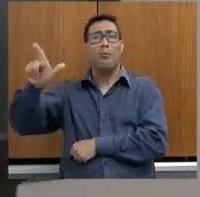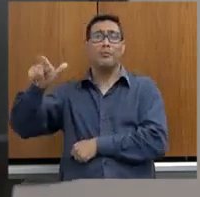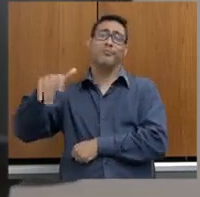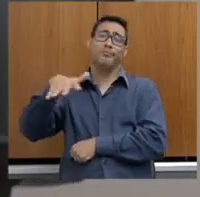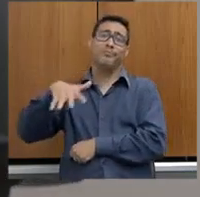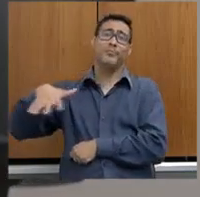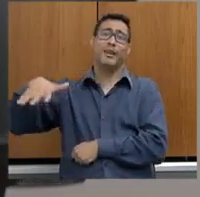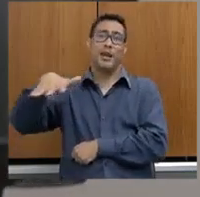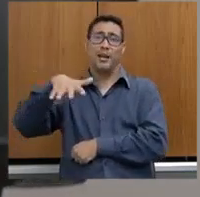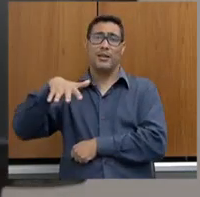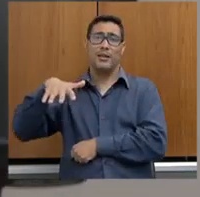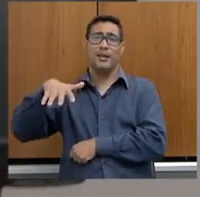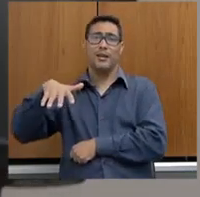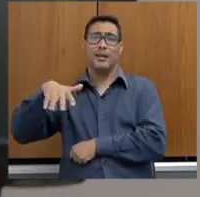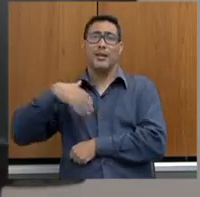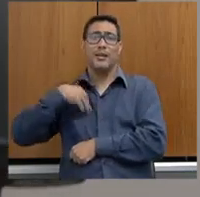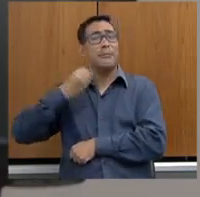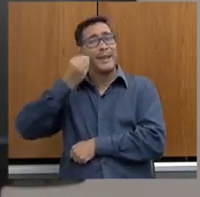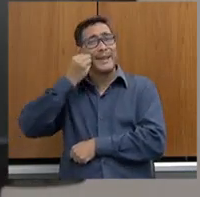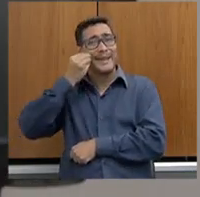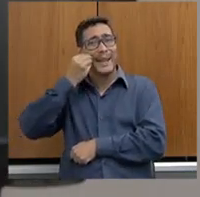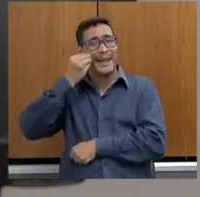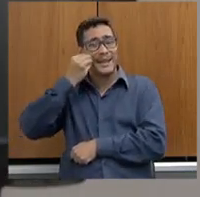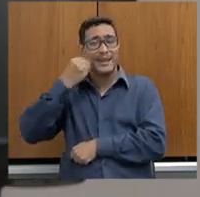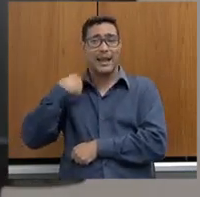para trazer a lei, para bater o carimbo do não.